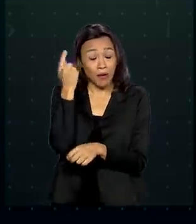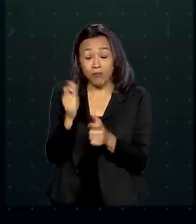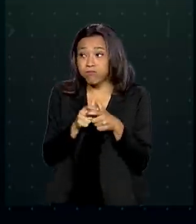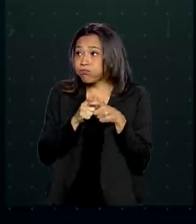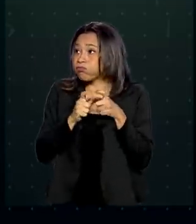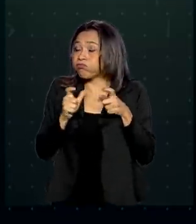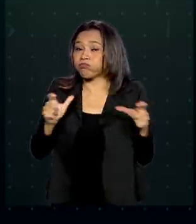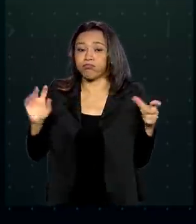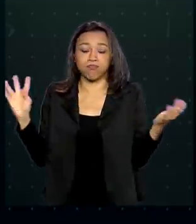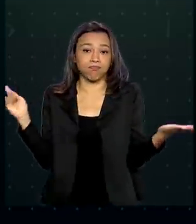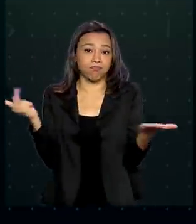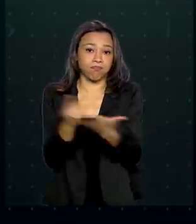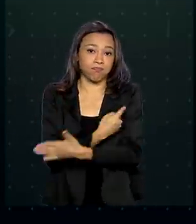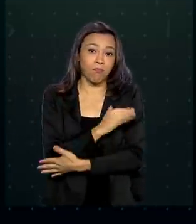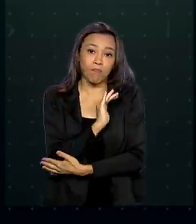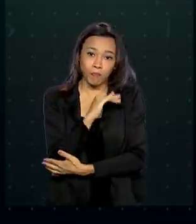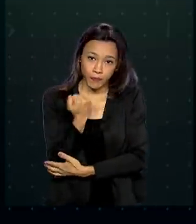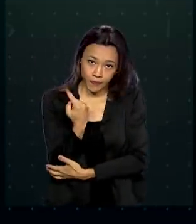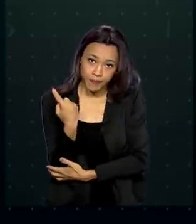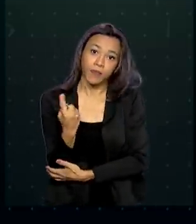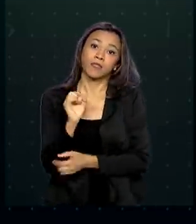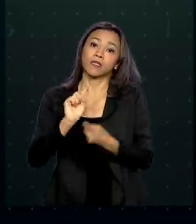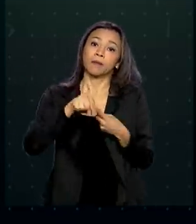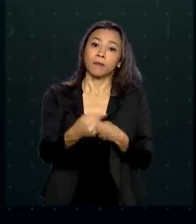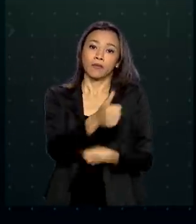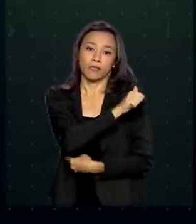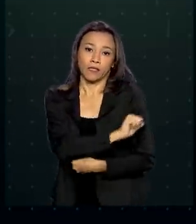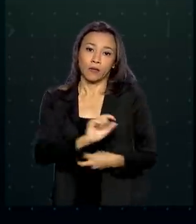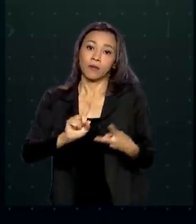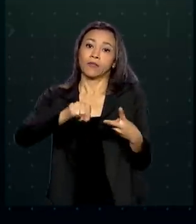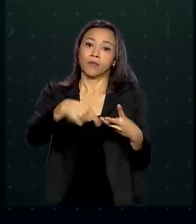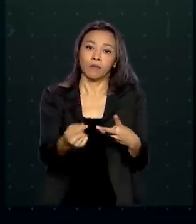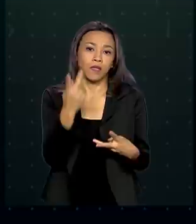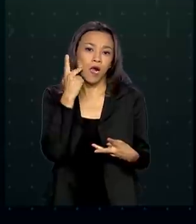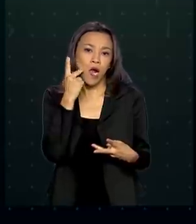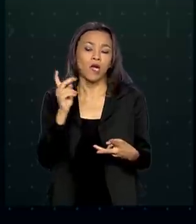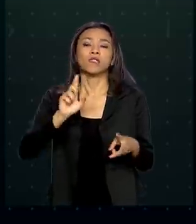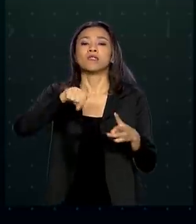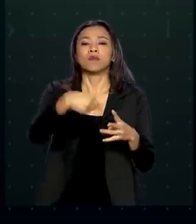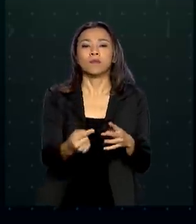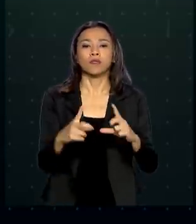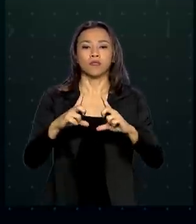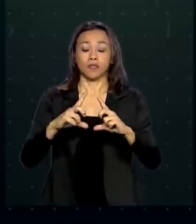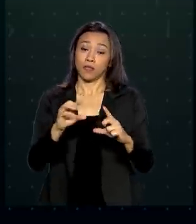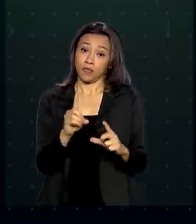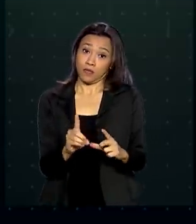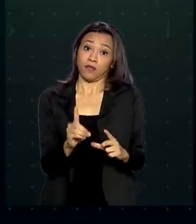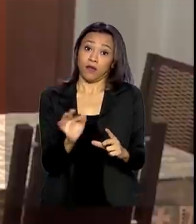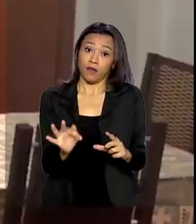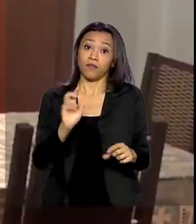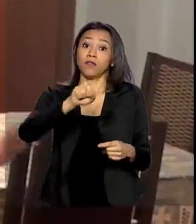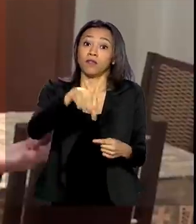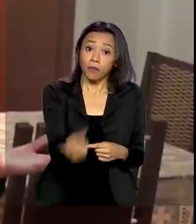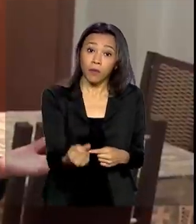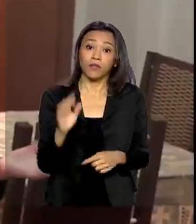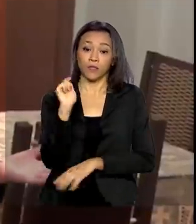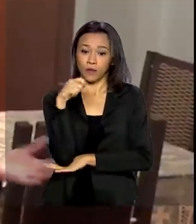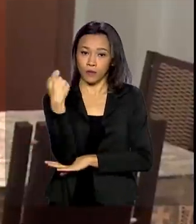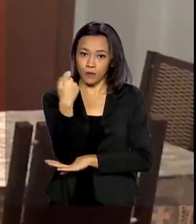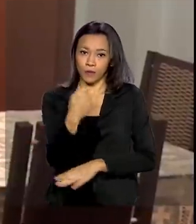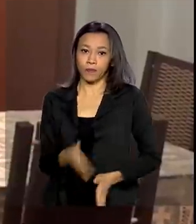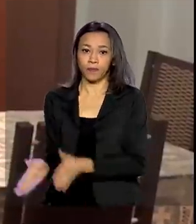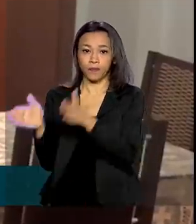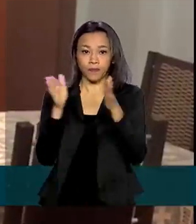número de casos e de óbitos, seguido por Rio de Janeiro, Ceará, Distrito Federal e Rio Grande do Sul. O ministro da